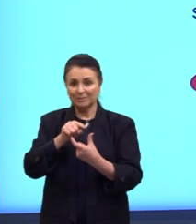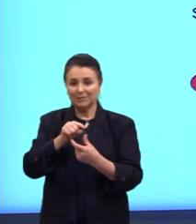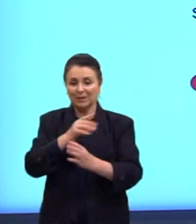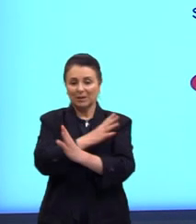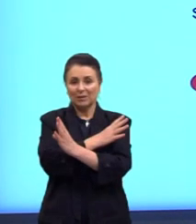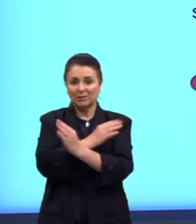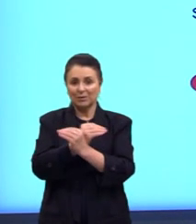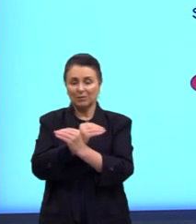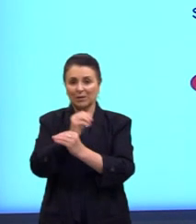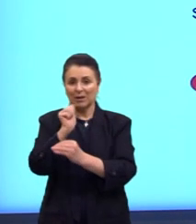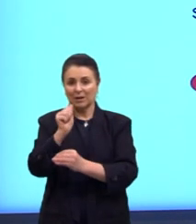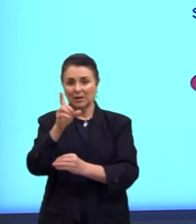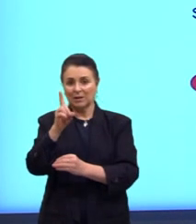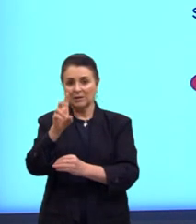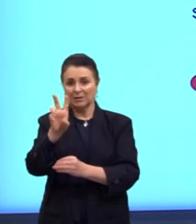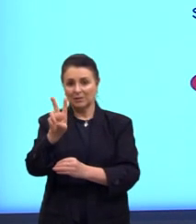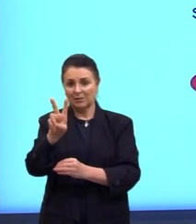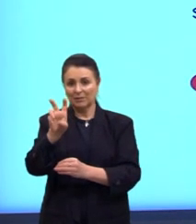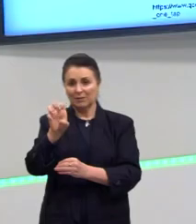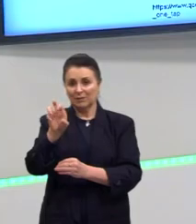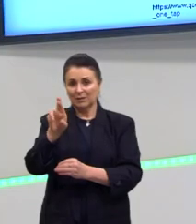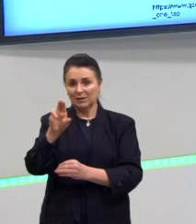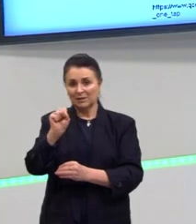adversativa, entretanto.